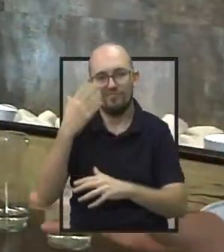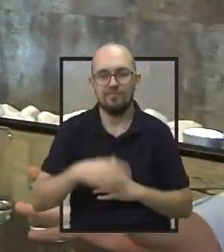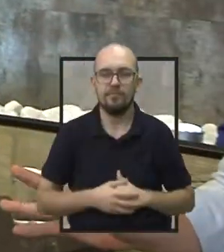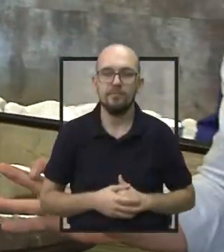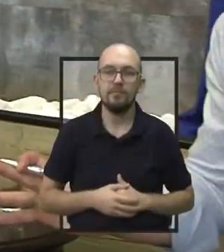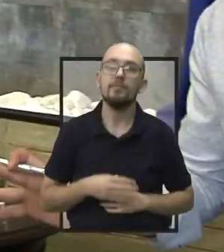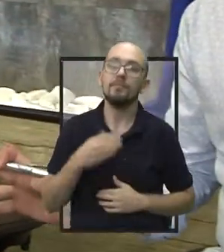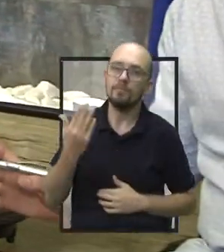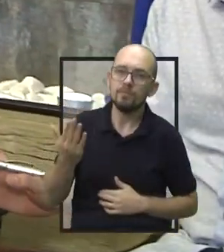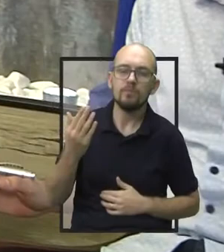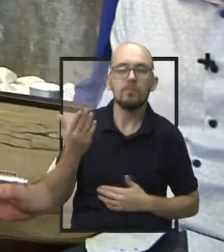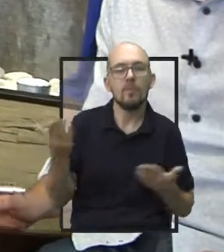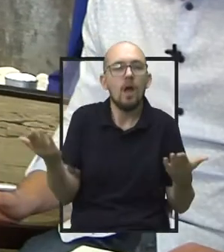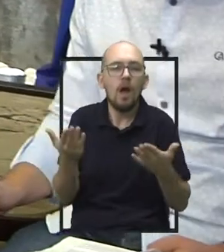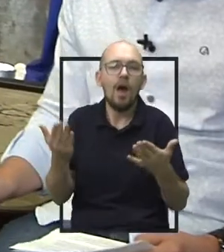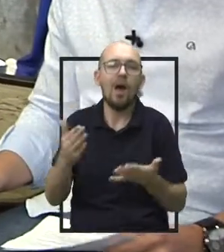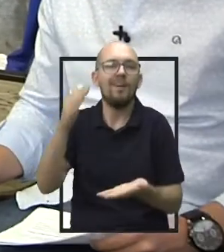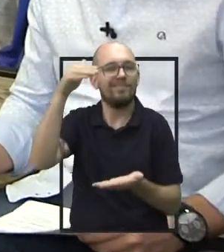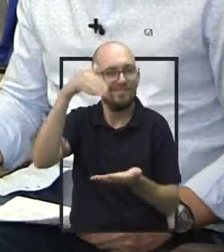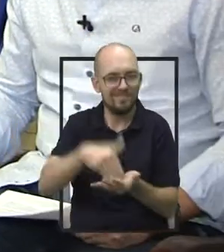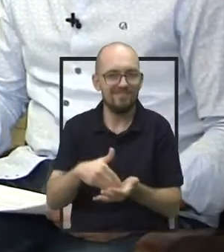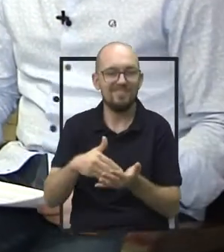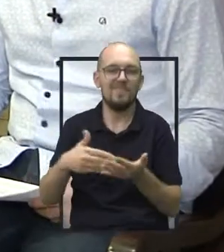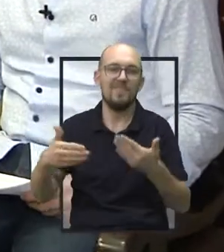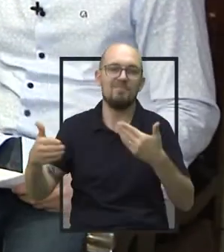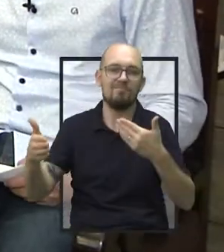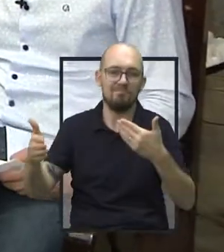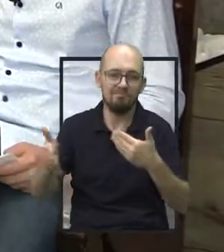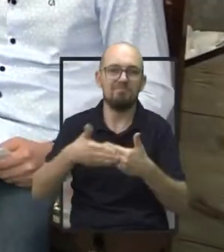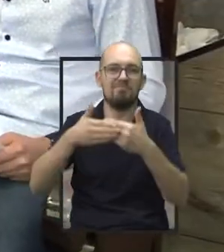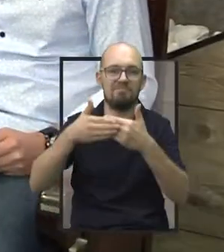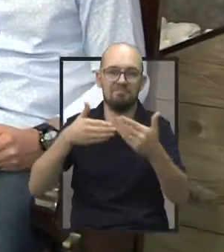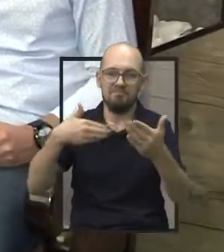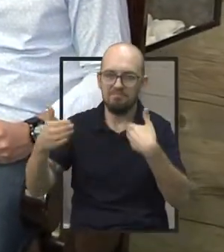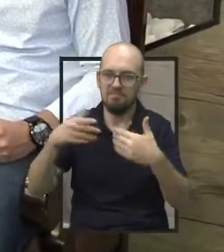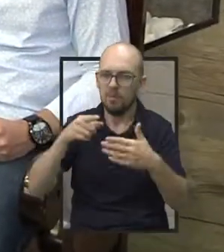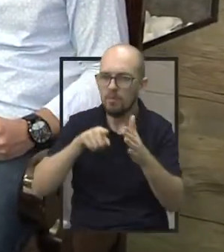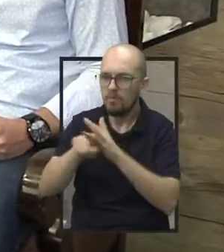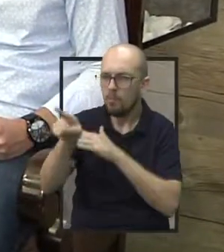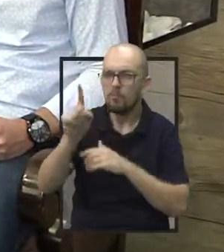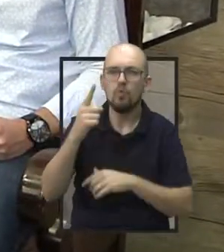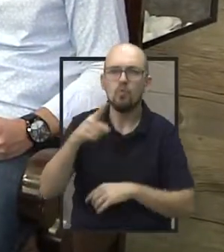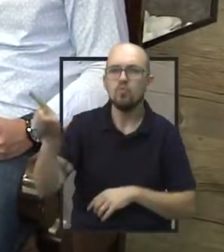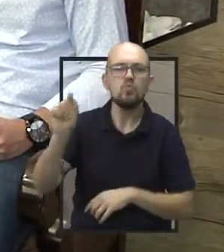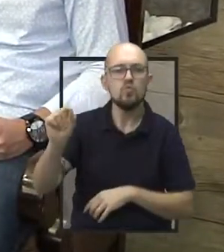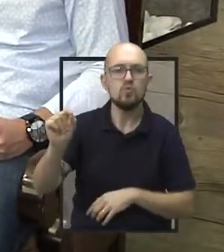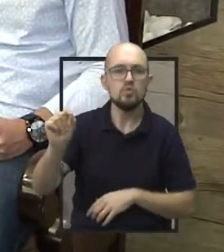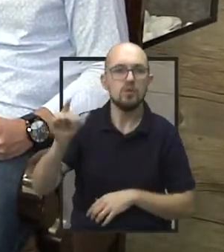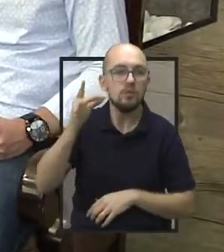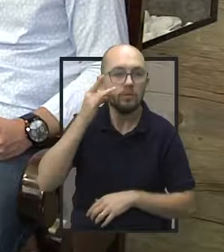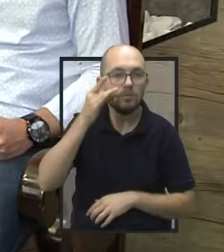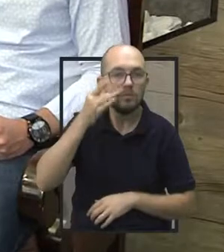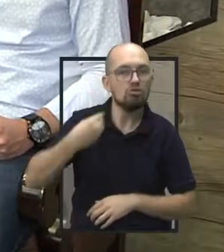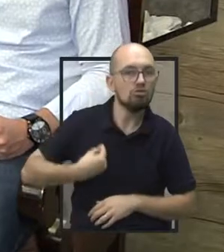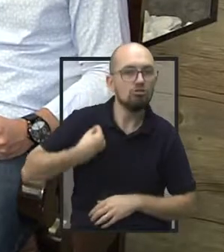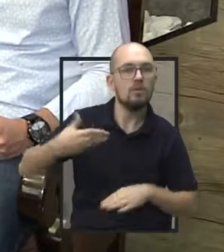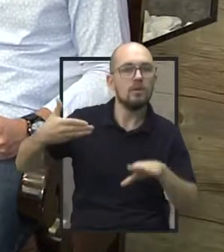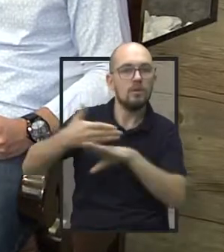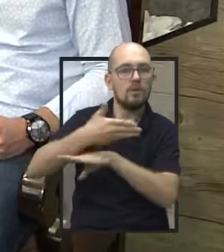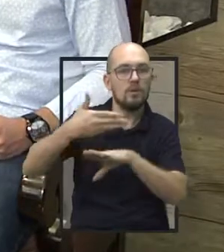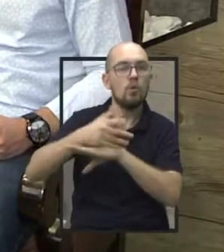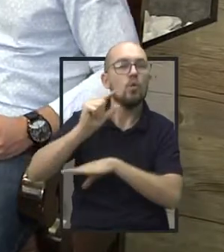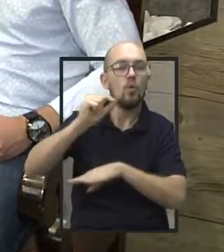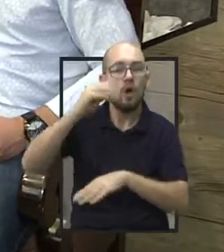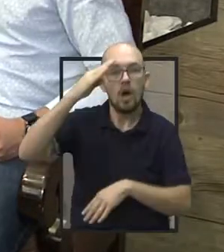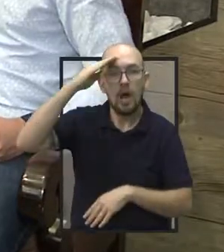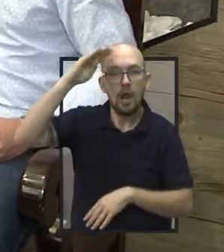fechar, então, o bate-papo dessa semana, presidente, o senhor também participou da solenidade da Academia Jaoense de